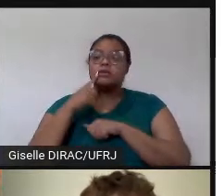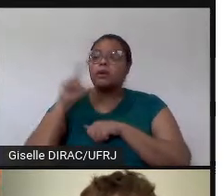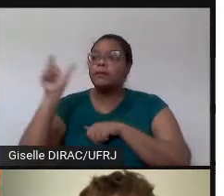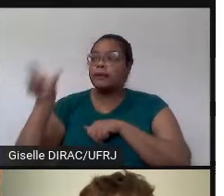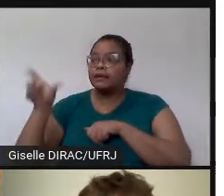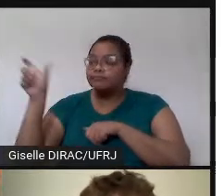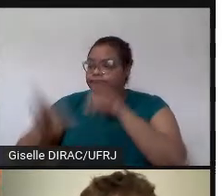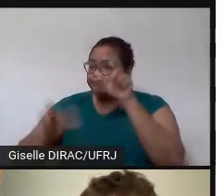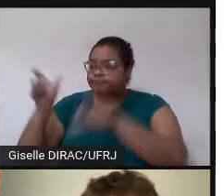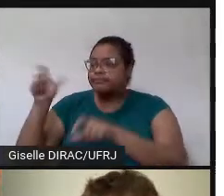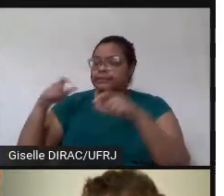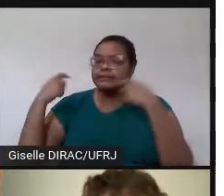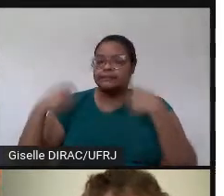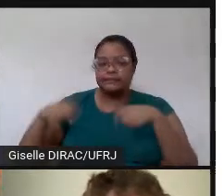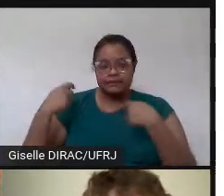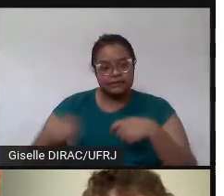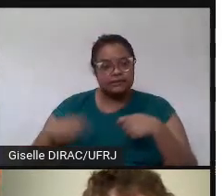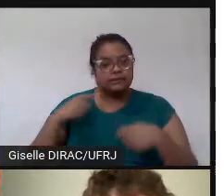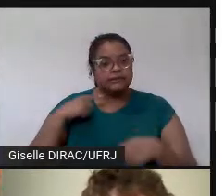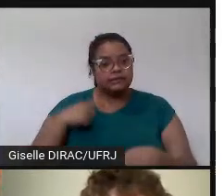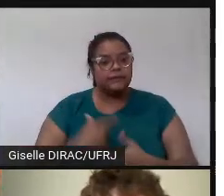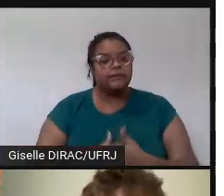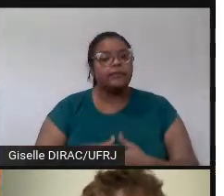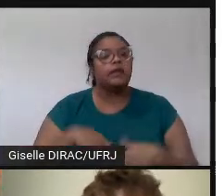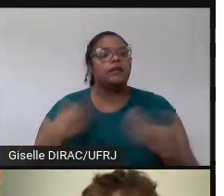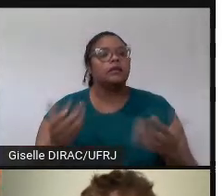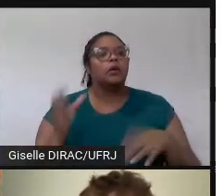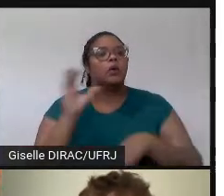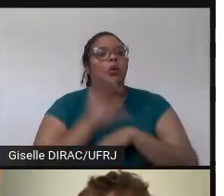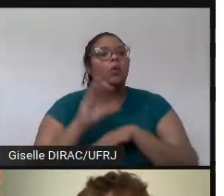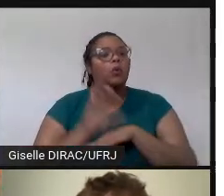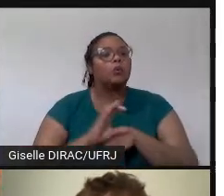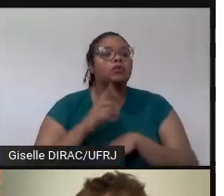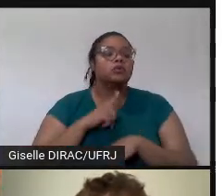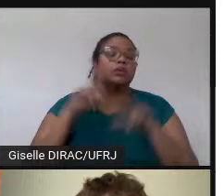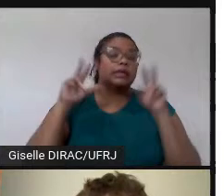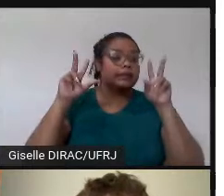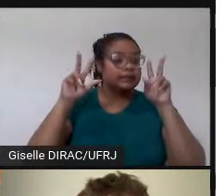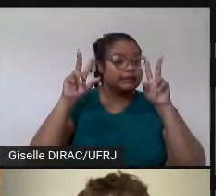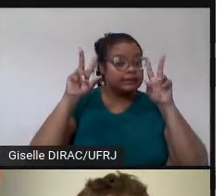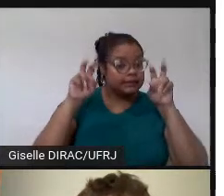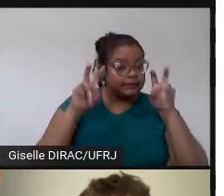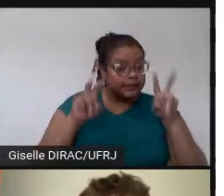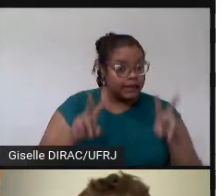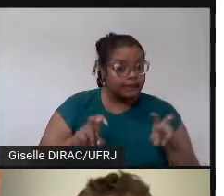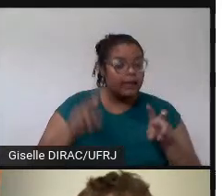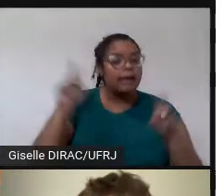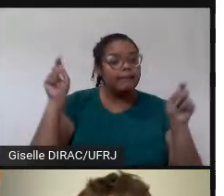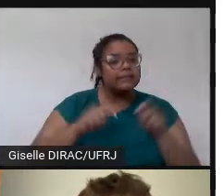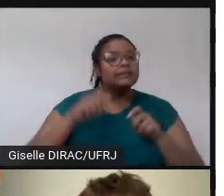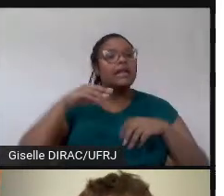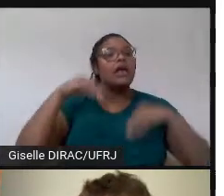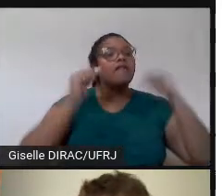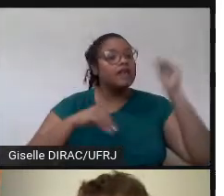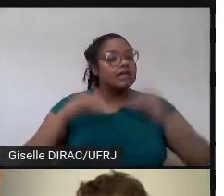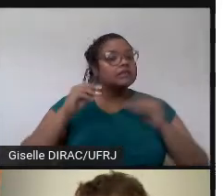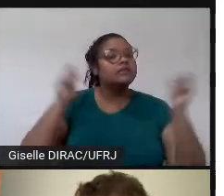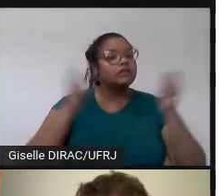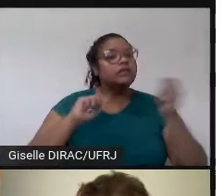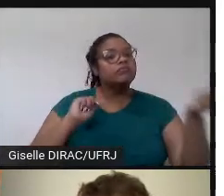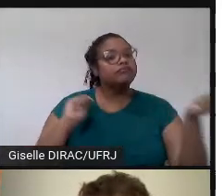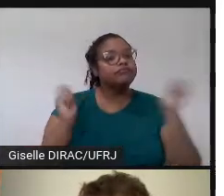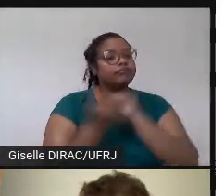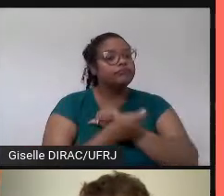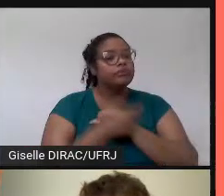em termos de conteúdo e de atividade. Então, são cursos que têm um tema, mas eles são flexíveis para poder se adaptar às necessidades dos